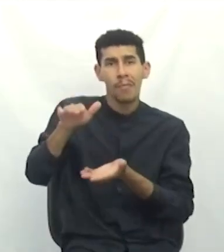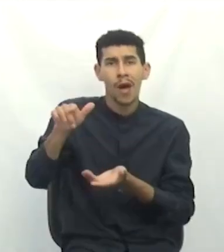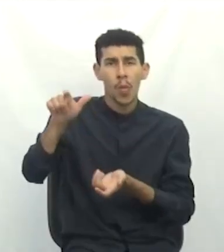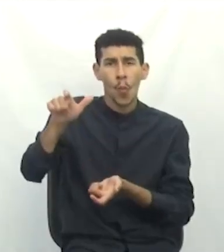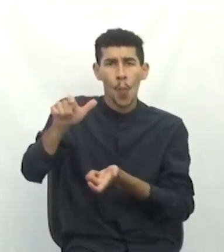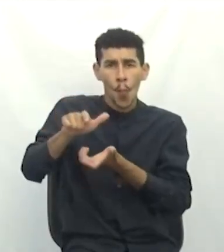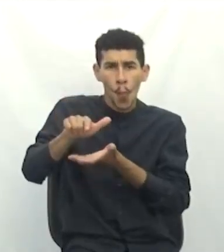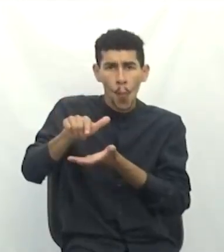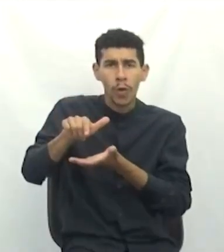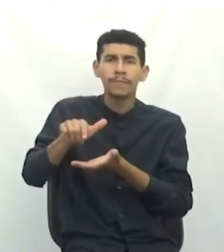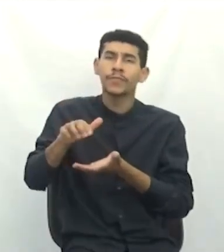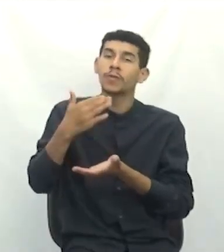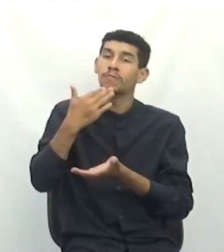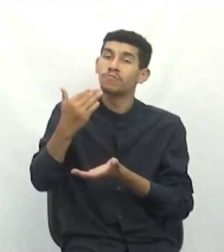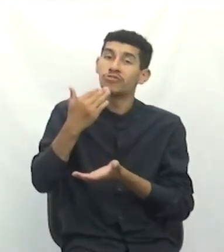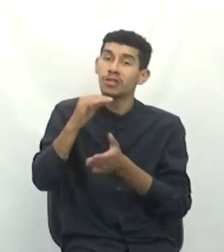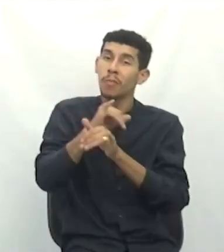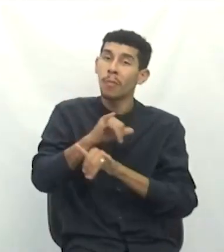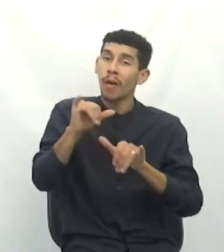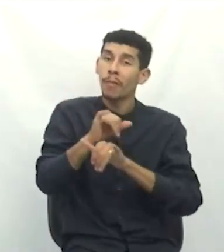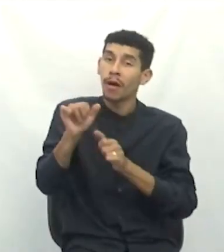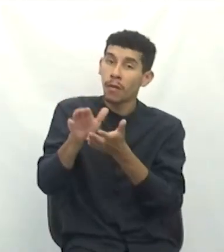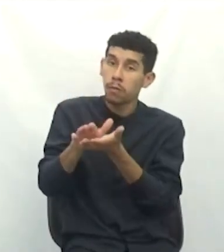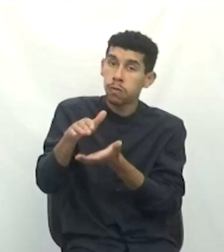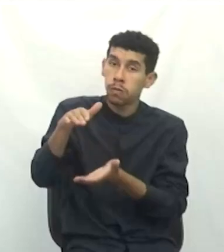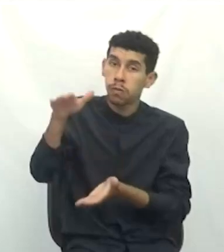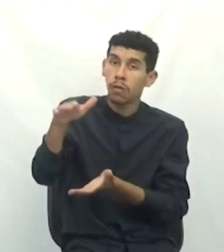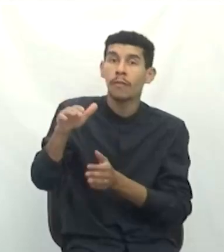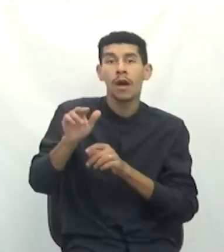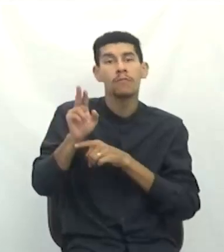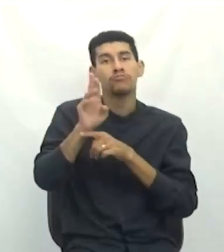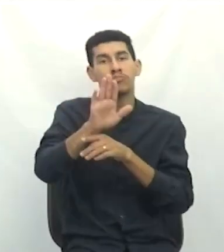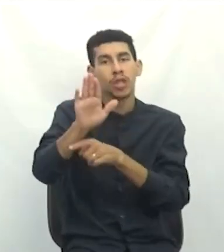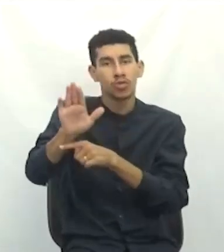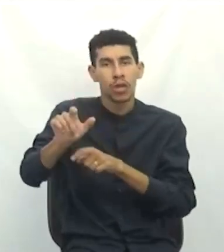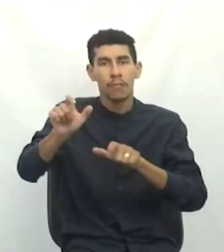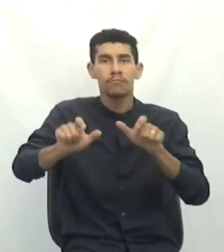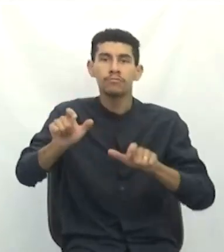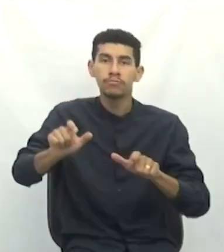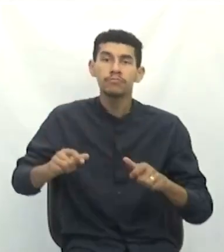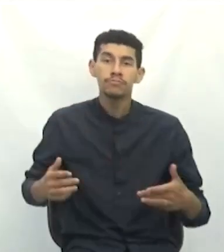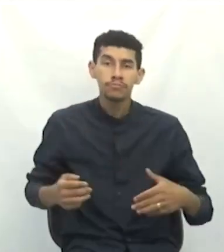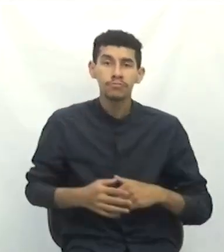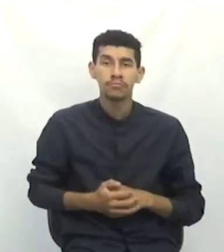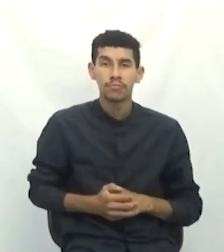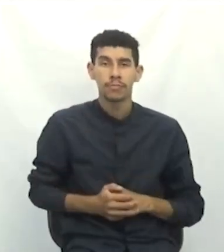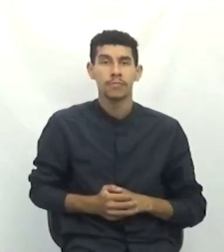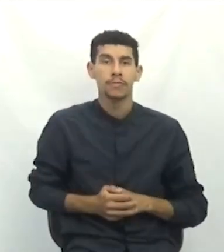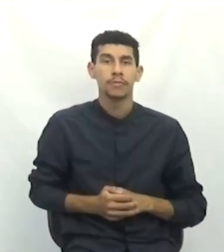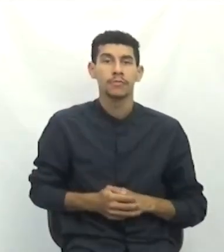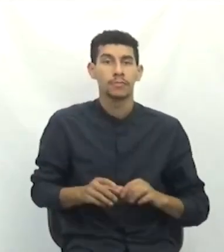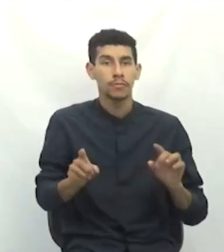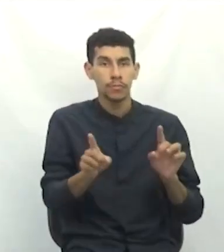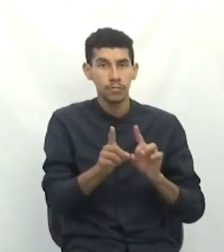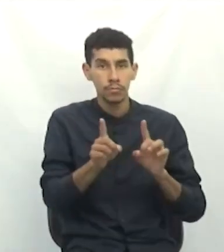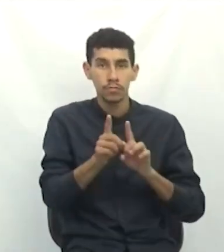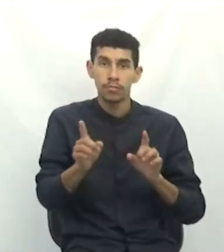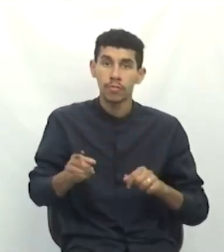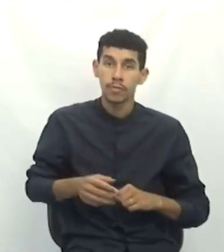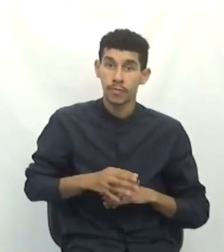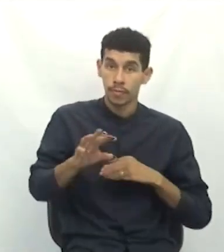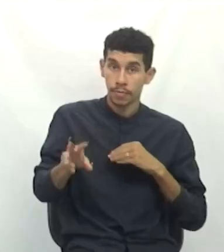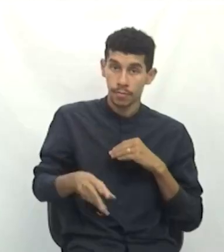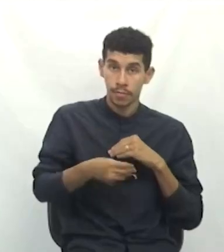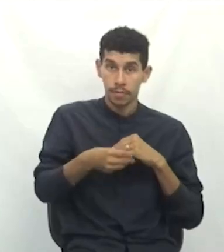que eles estão nos pedindo a essa casa. Então, suba aqui hoje para estar reforçando esse pedido deles. E reforçando também,